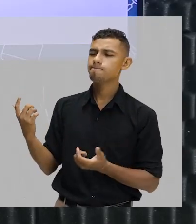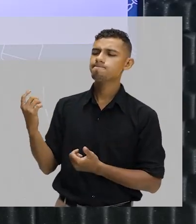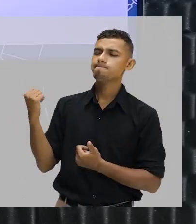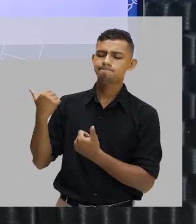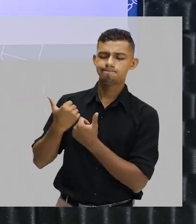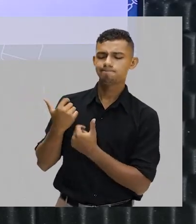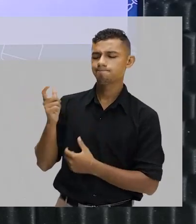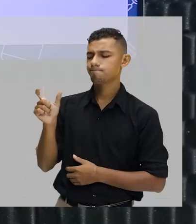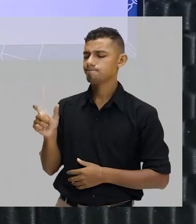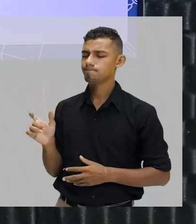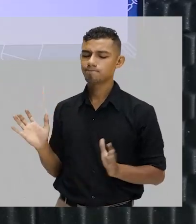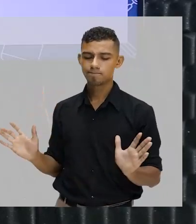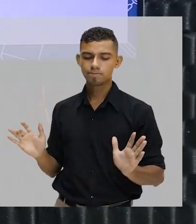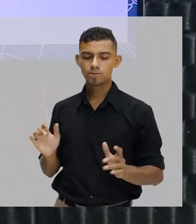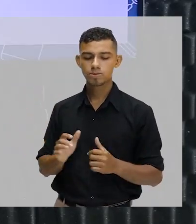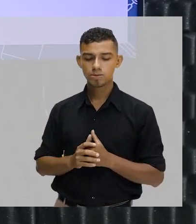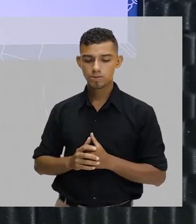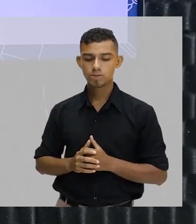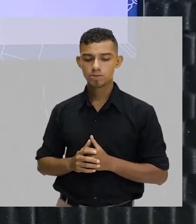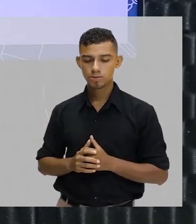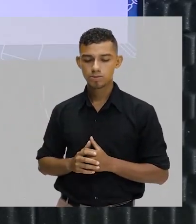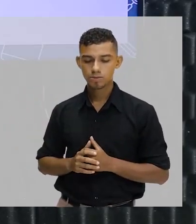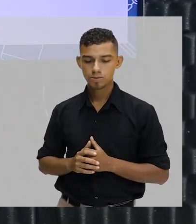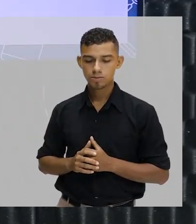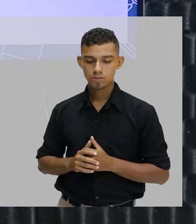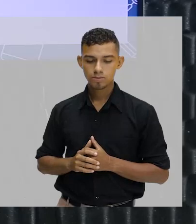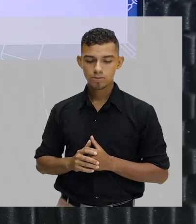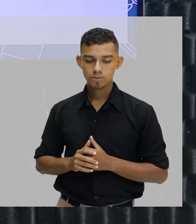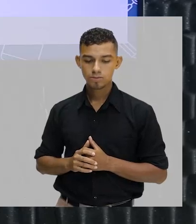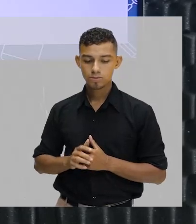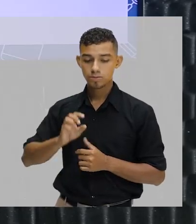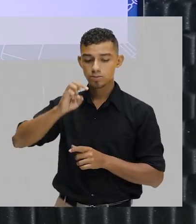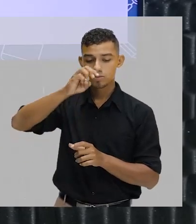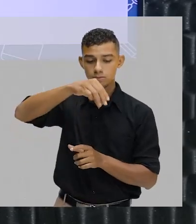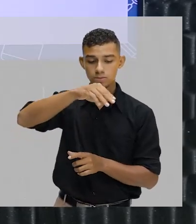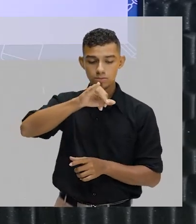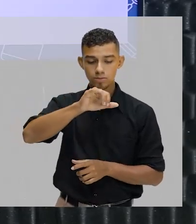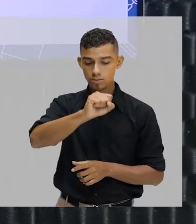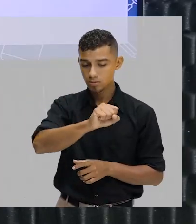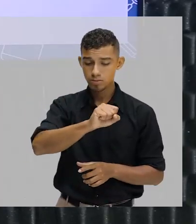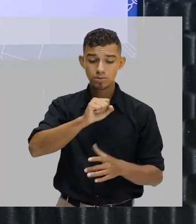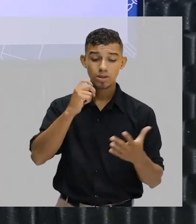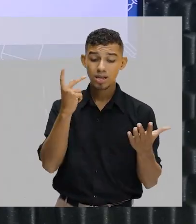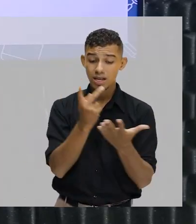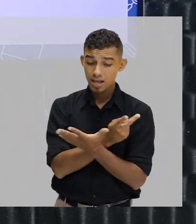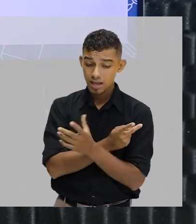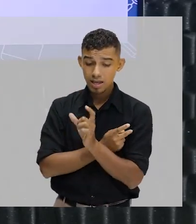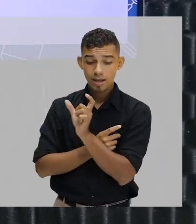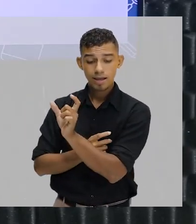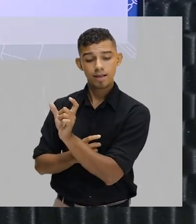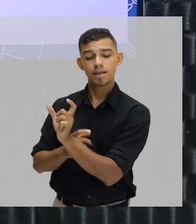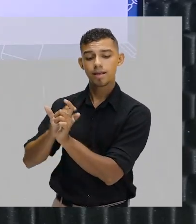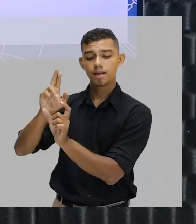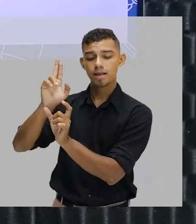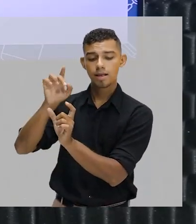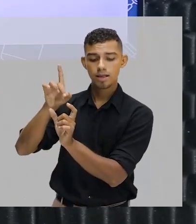-U-B, para baixo. Miss dá ideia de erro. Understand é entender.